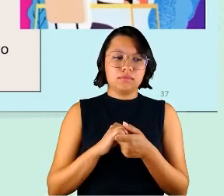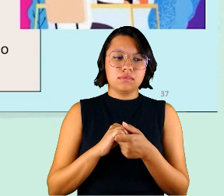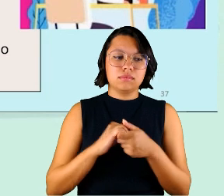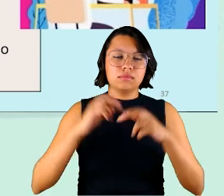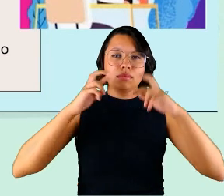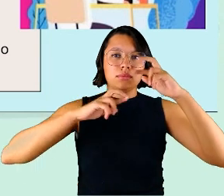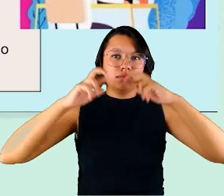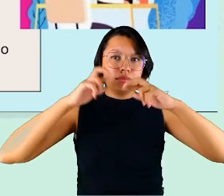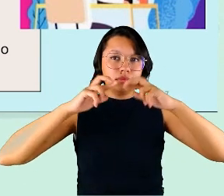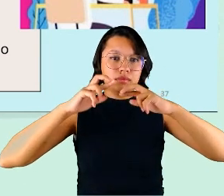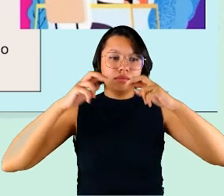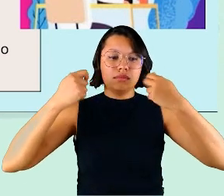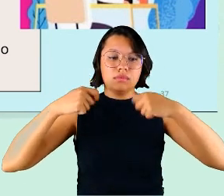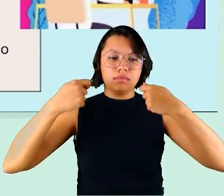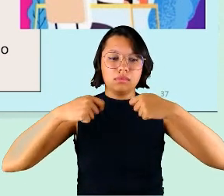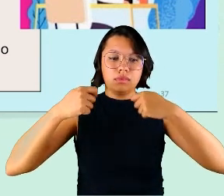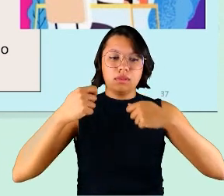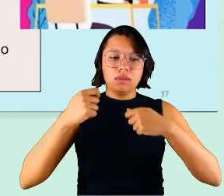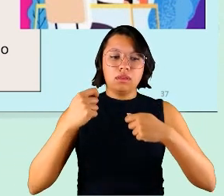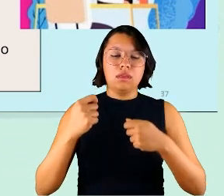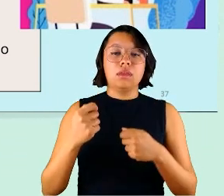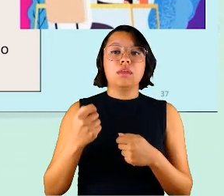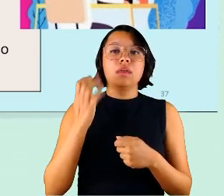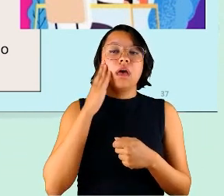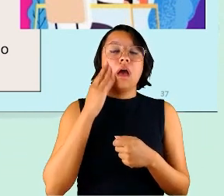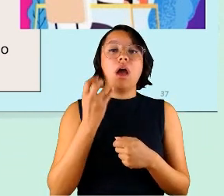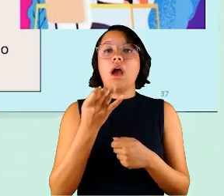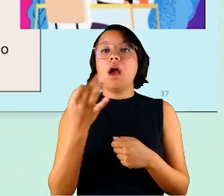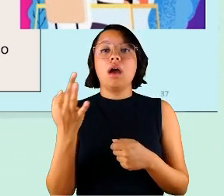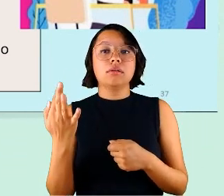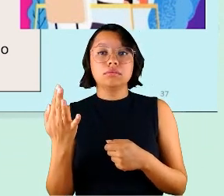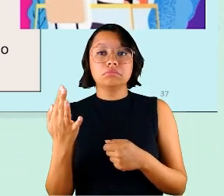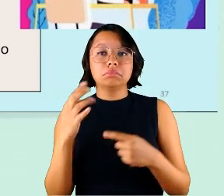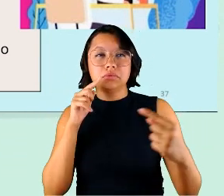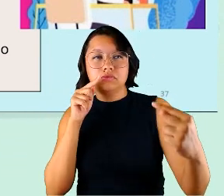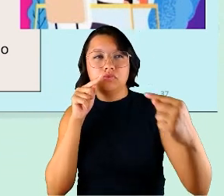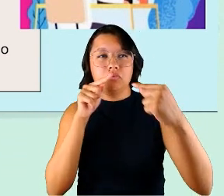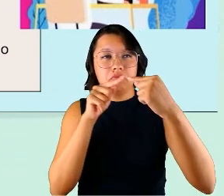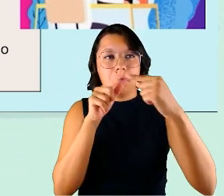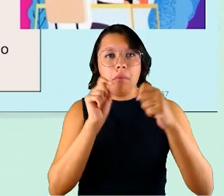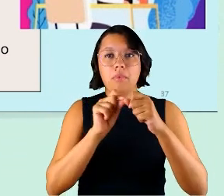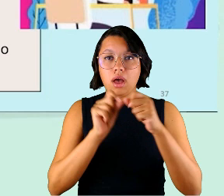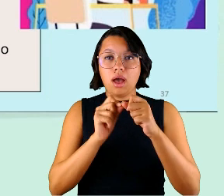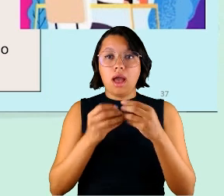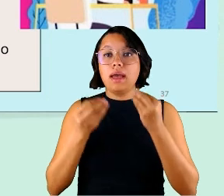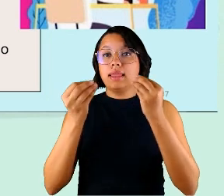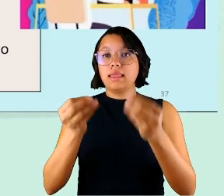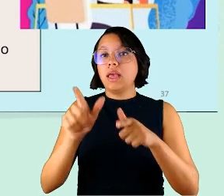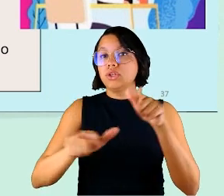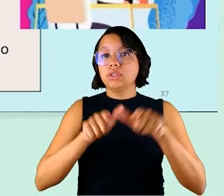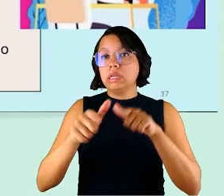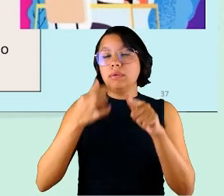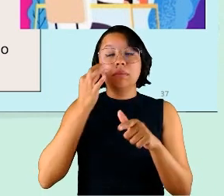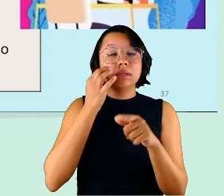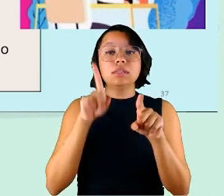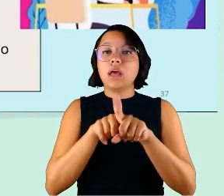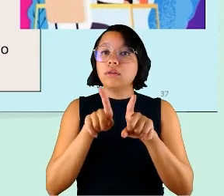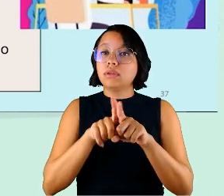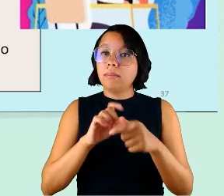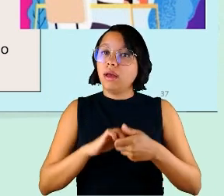se observou que é preciso mensurar e codificar metas de trabalho e entregas do trabalho presencial também